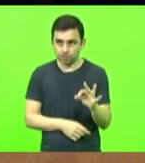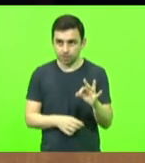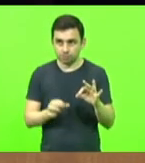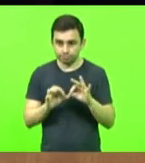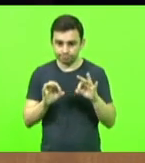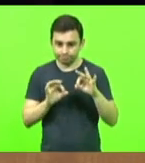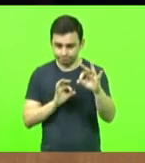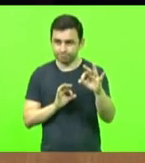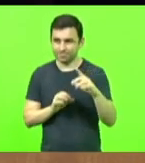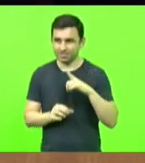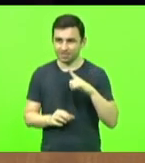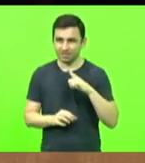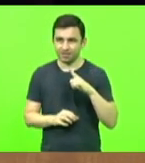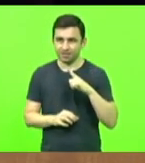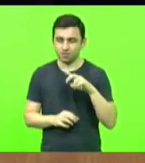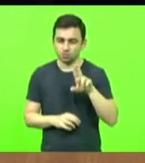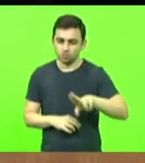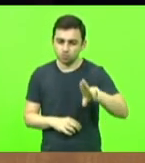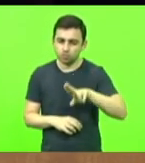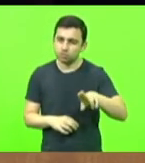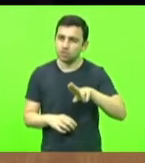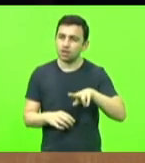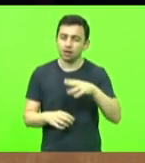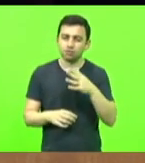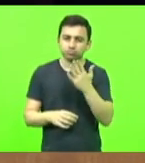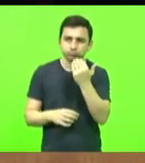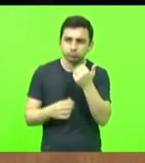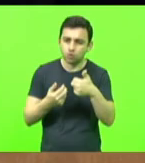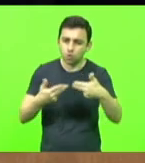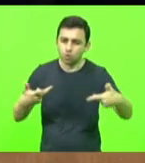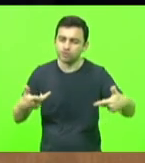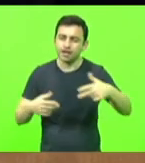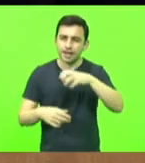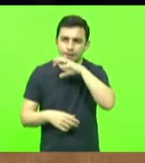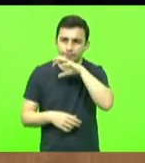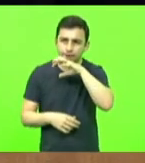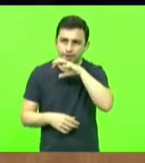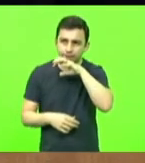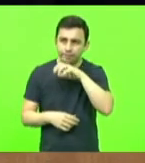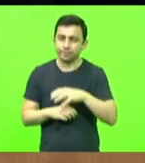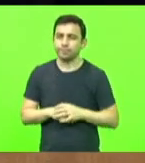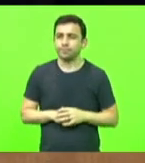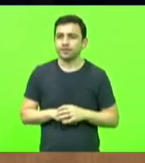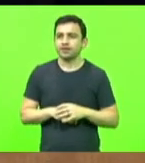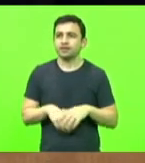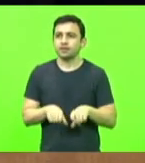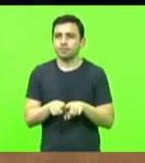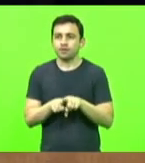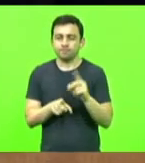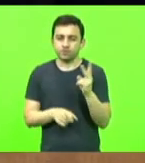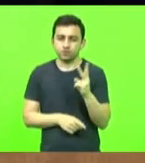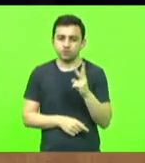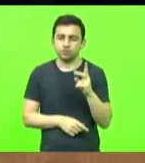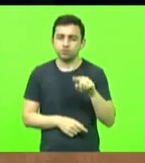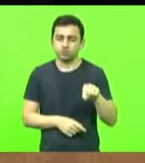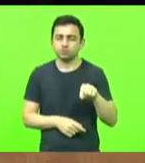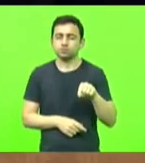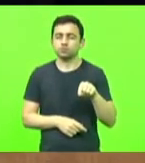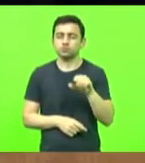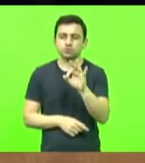utilizadas para pastagem e mais 22,9% para lavouras.